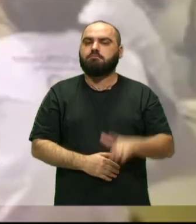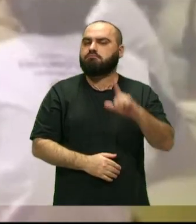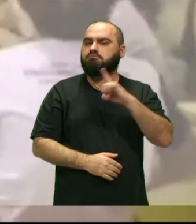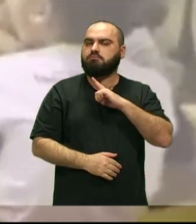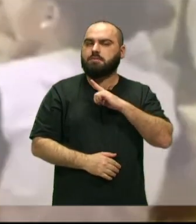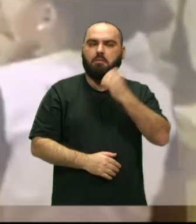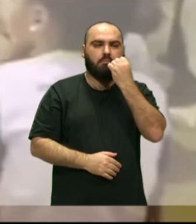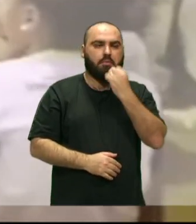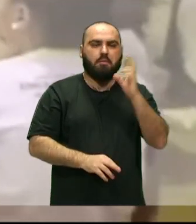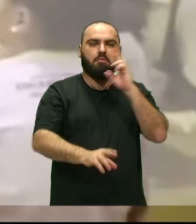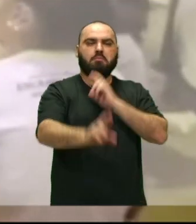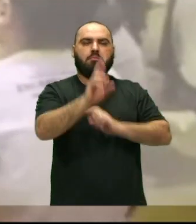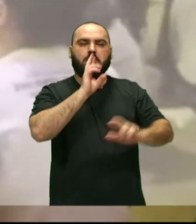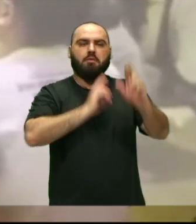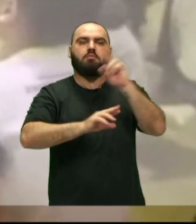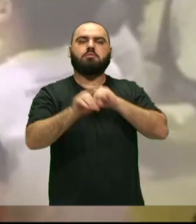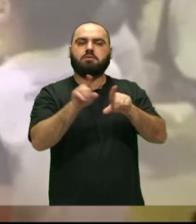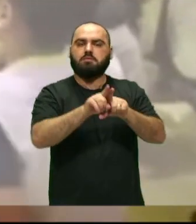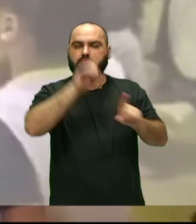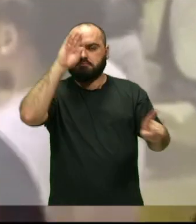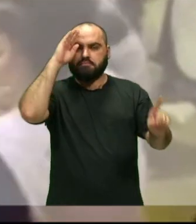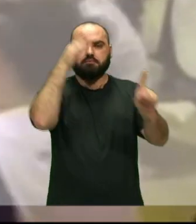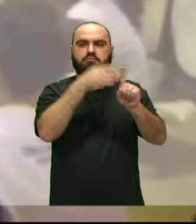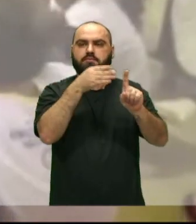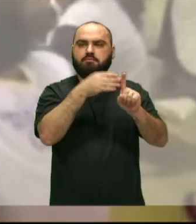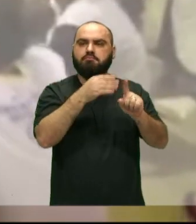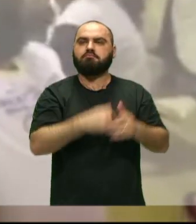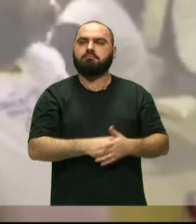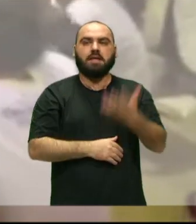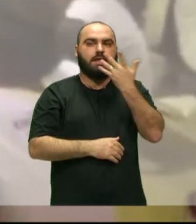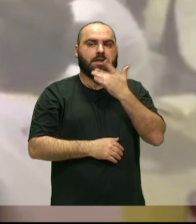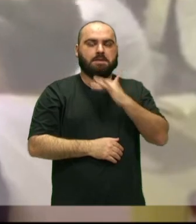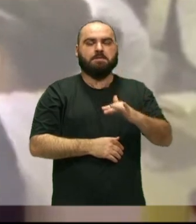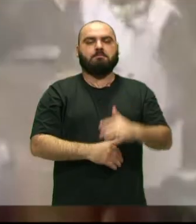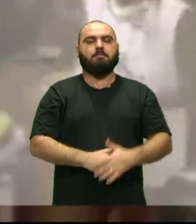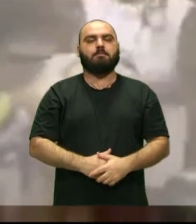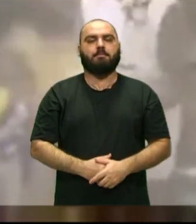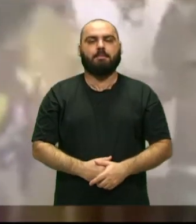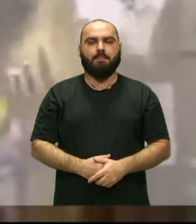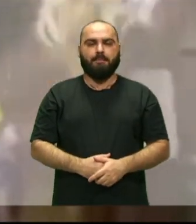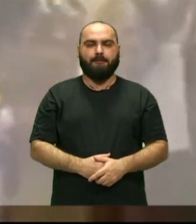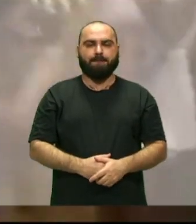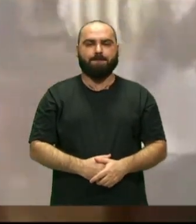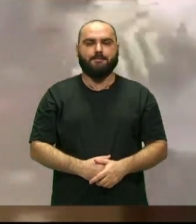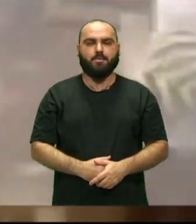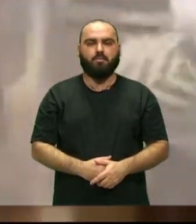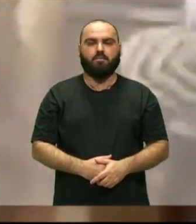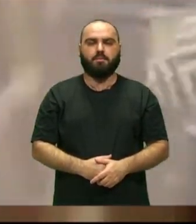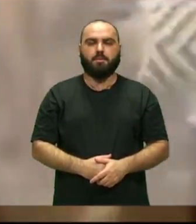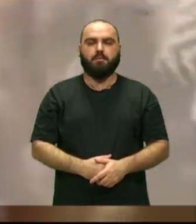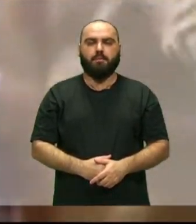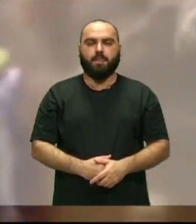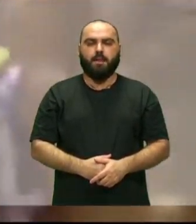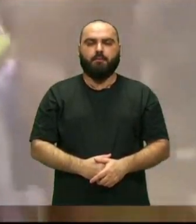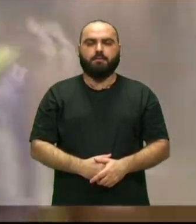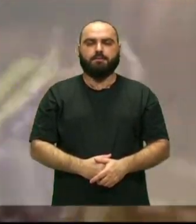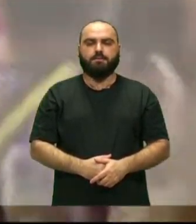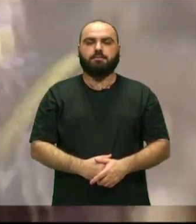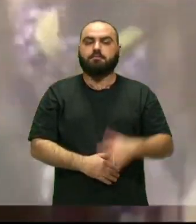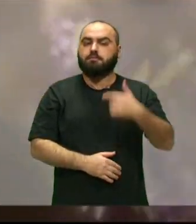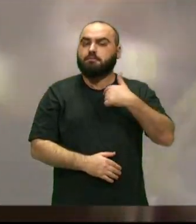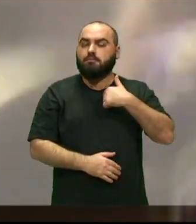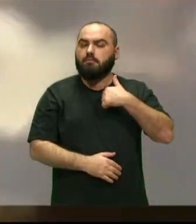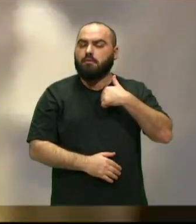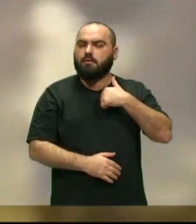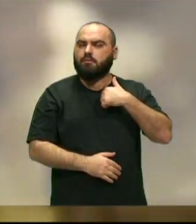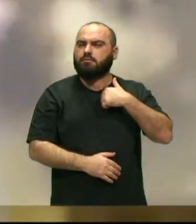frutos Também Bons resultados Principalmente Com nossos jovens Nossas crianças E até eu Eu Ouvi